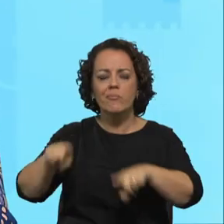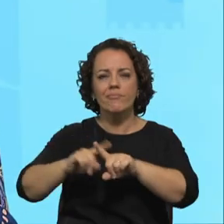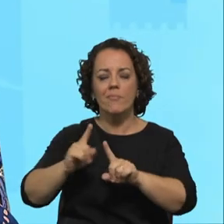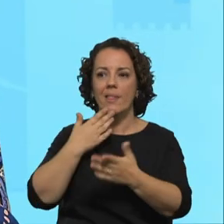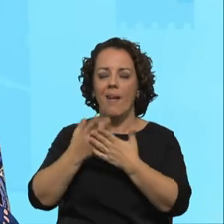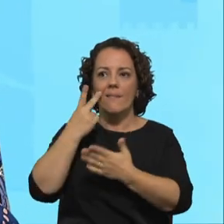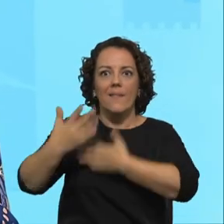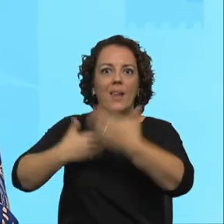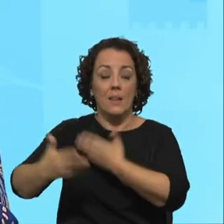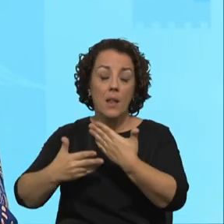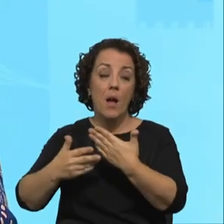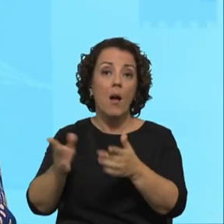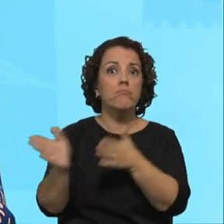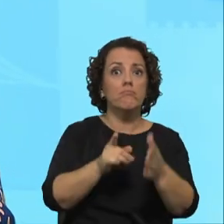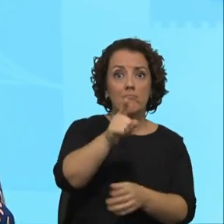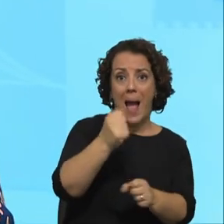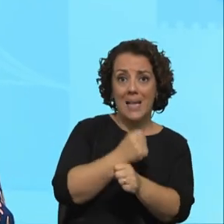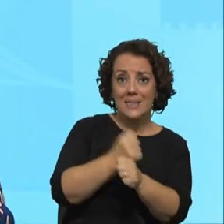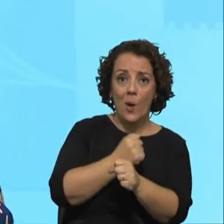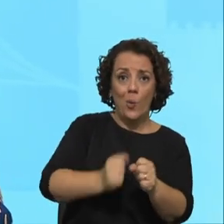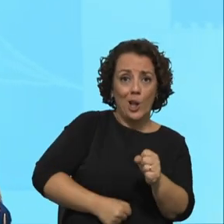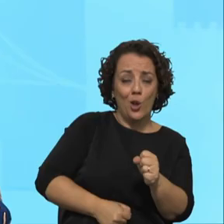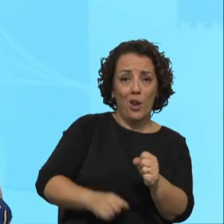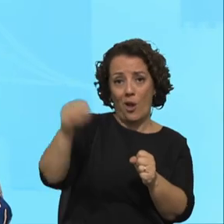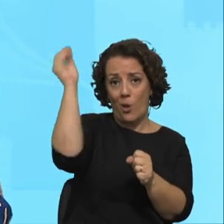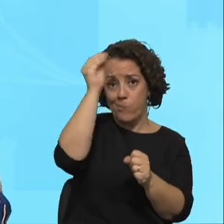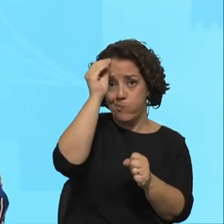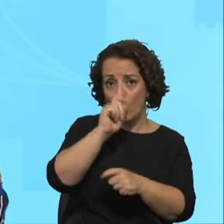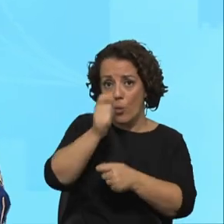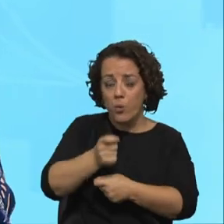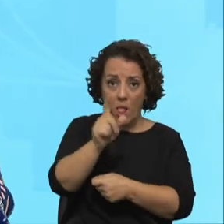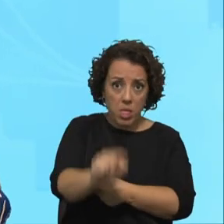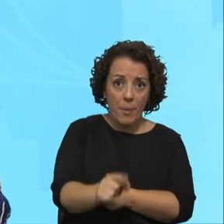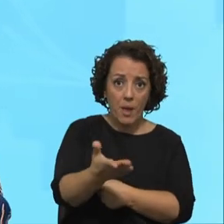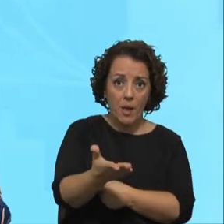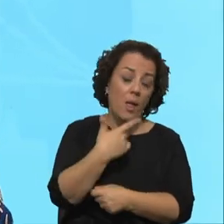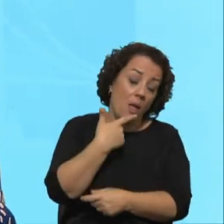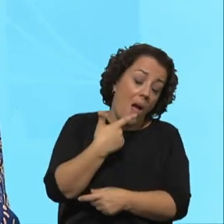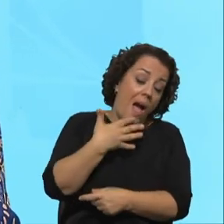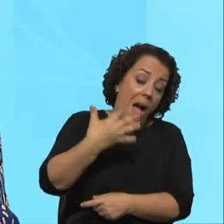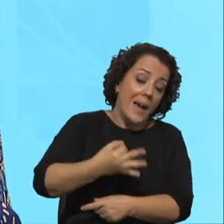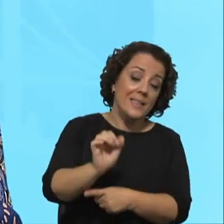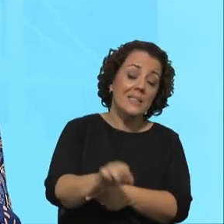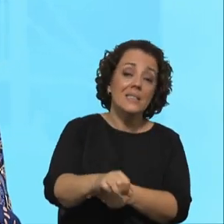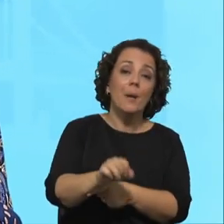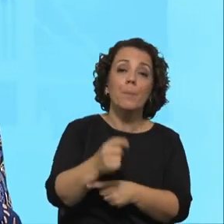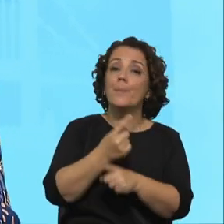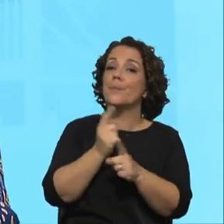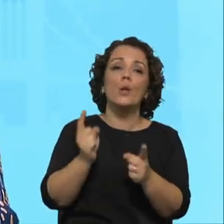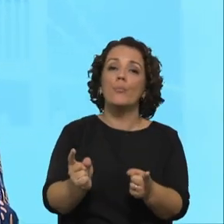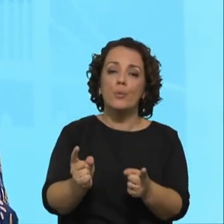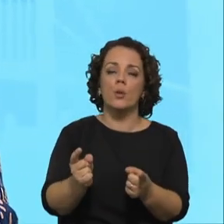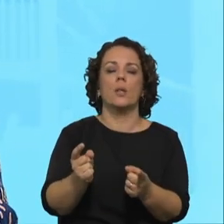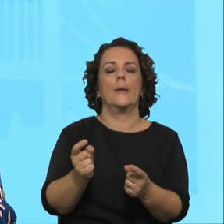Acreditamos que sim, até porque nós temos que tentar pegar não só na parte da questão